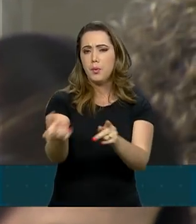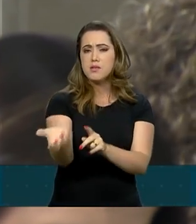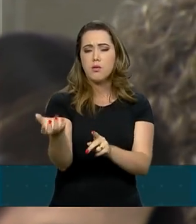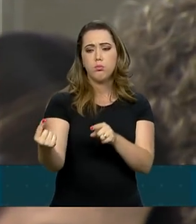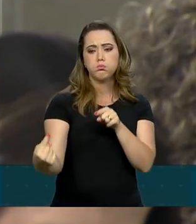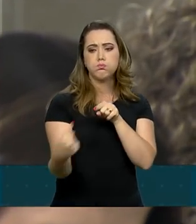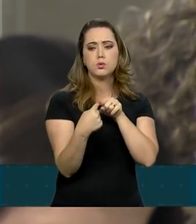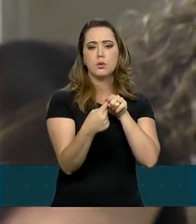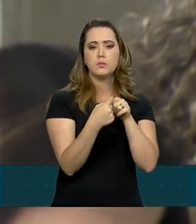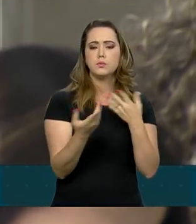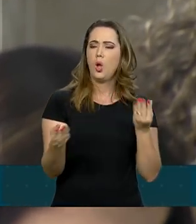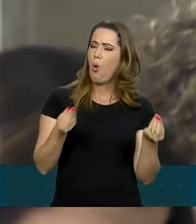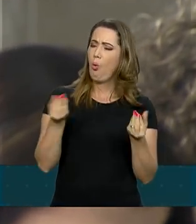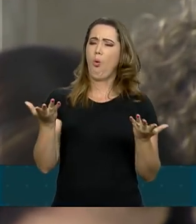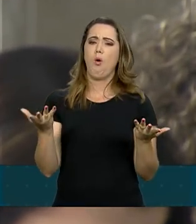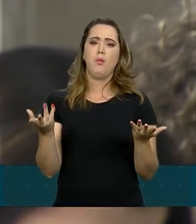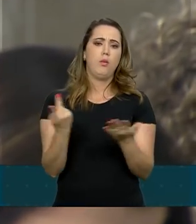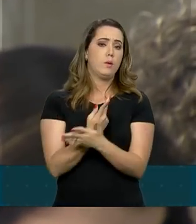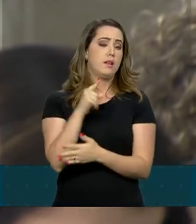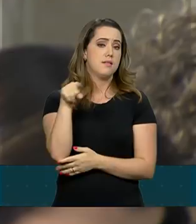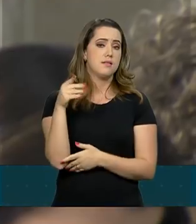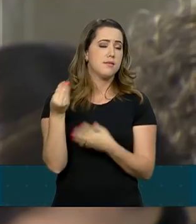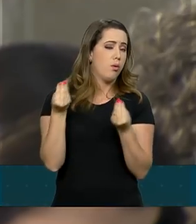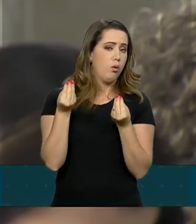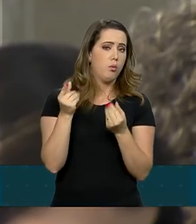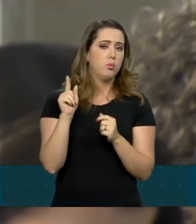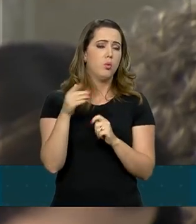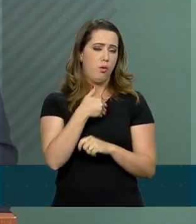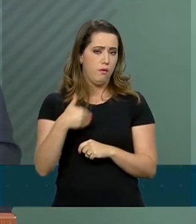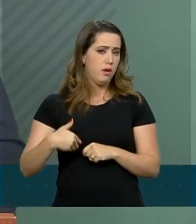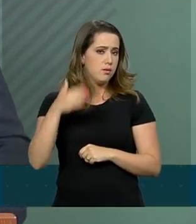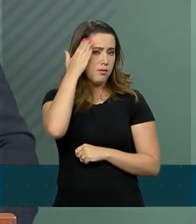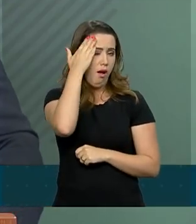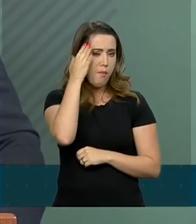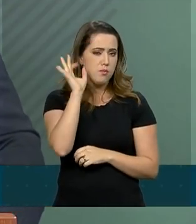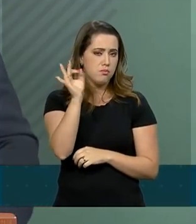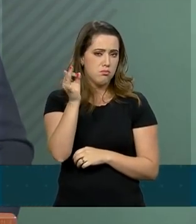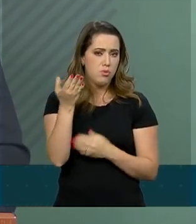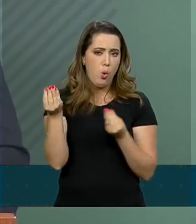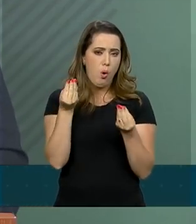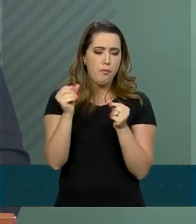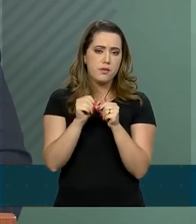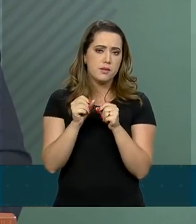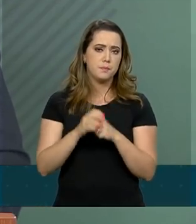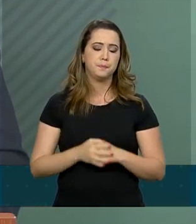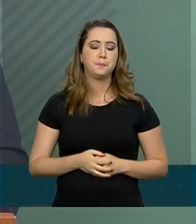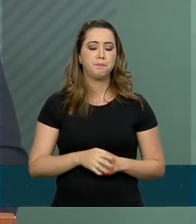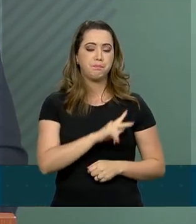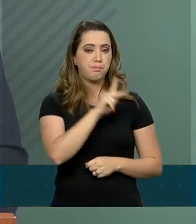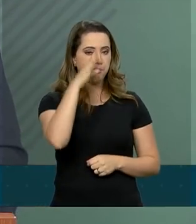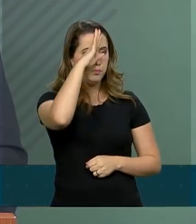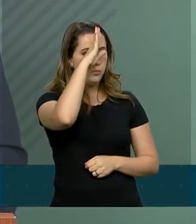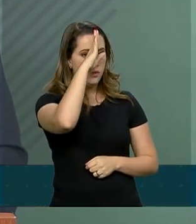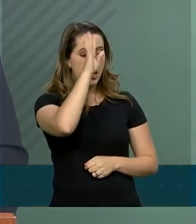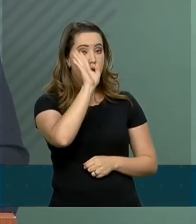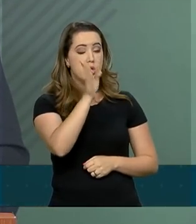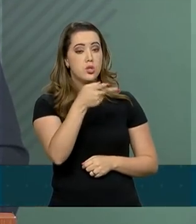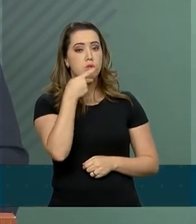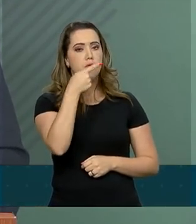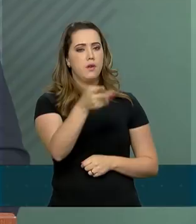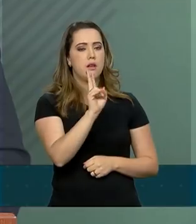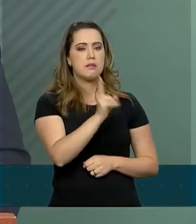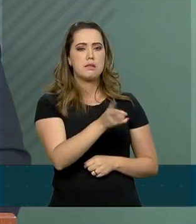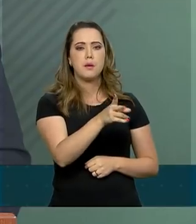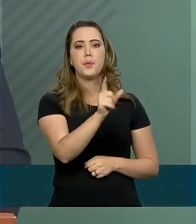O governo já sabe de que forma é possível fazer isso? O presidente vem se manifestando já de há tempo